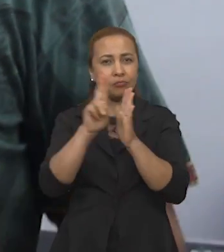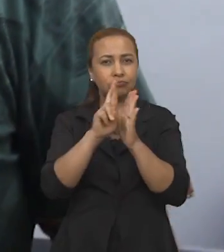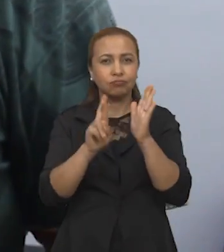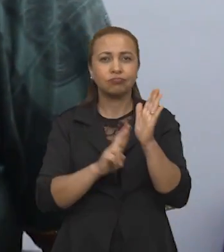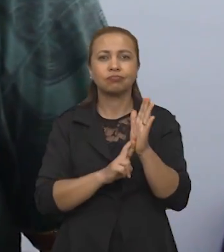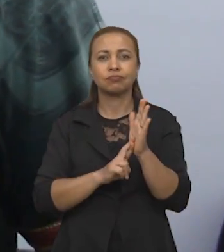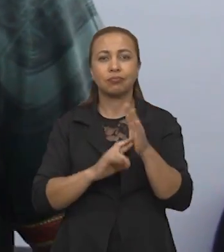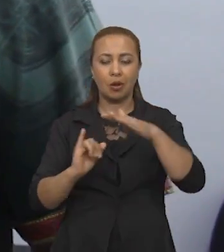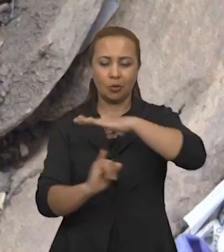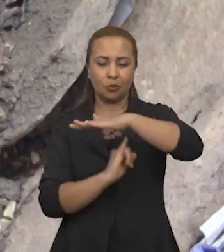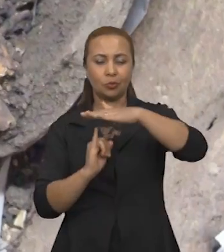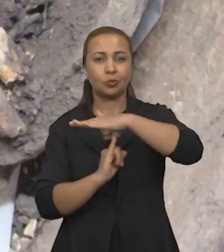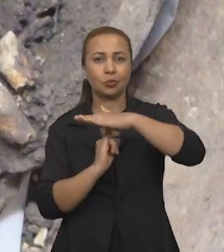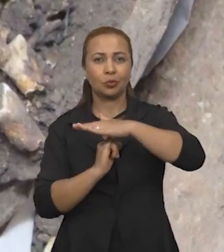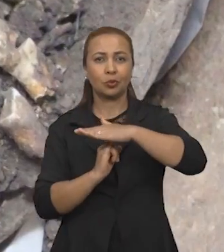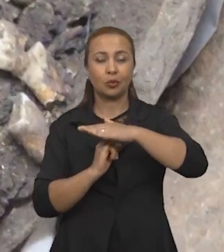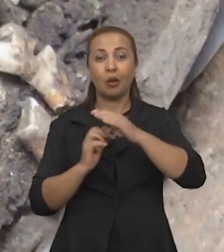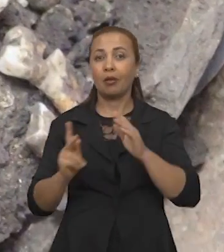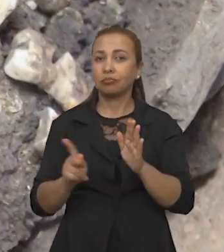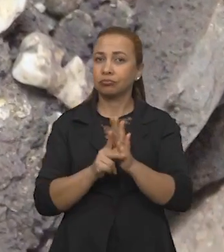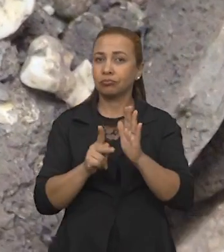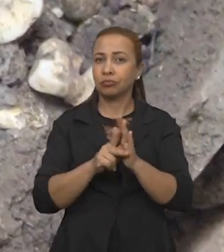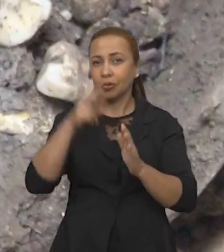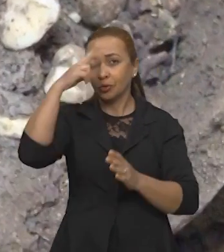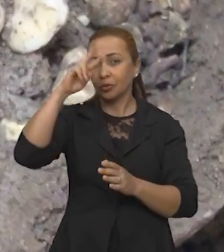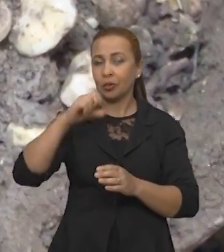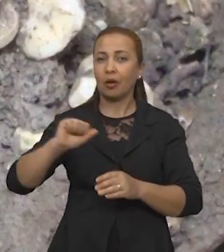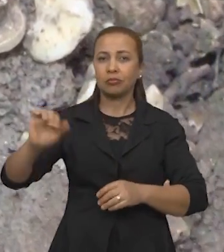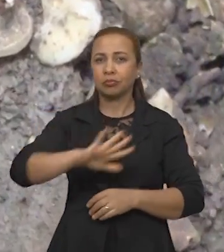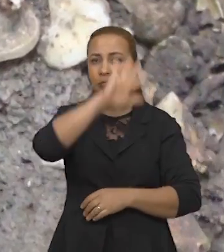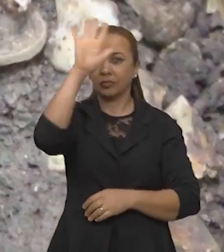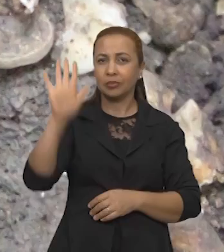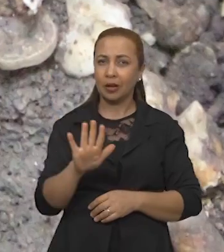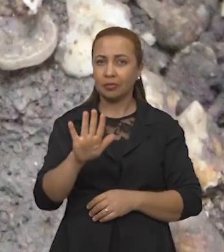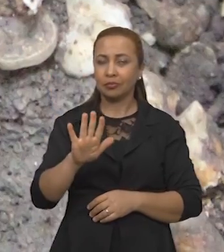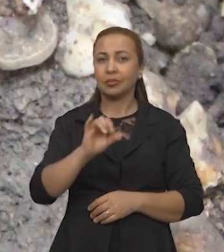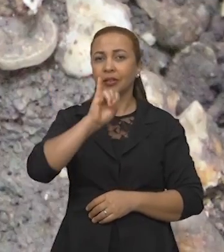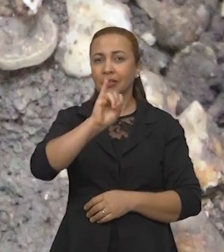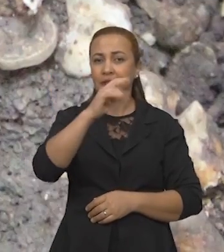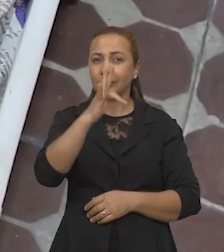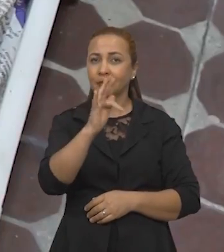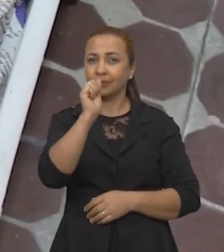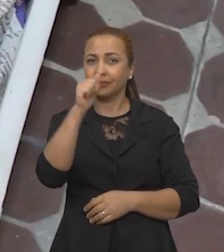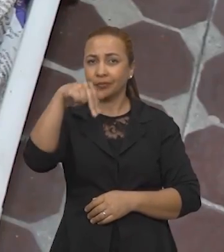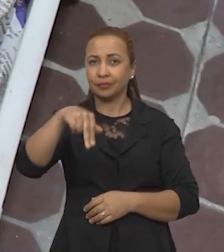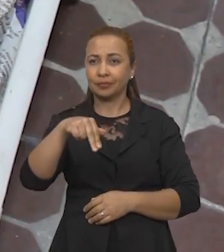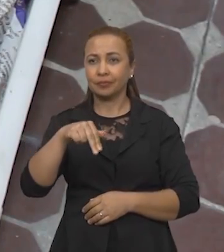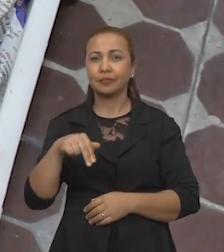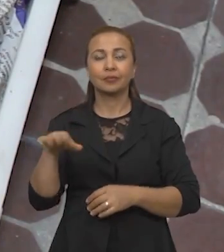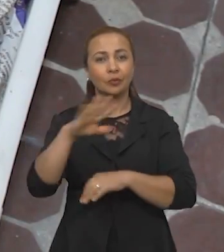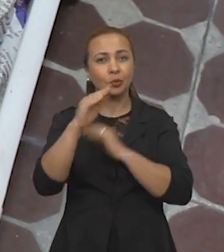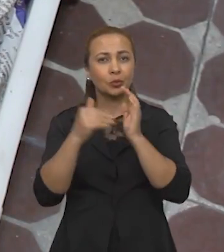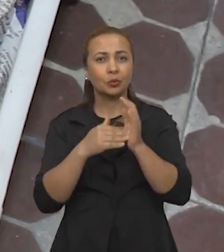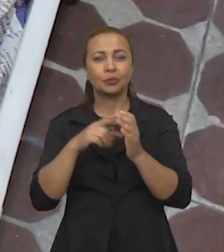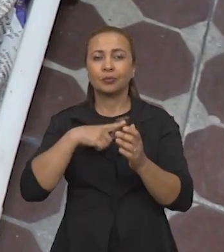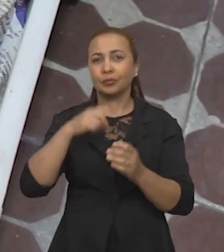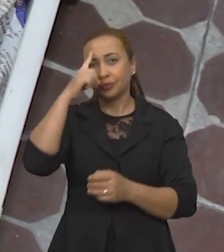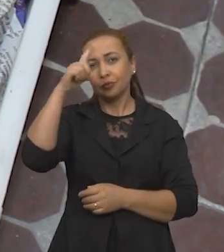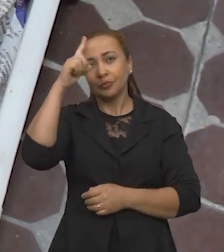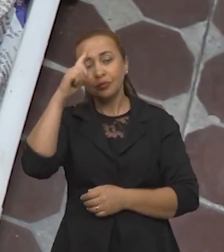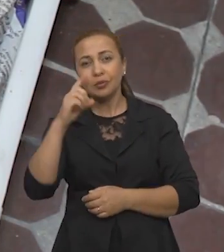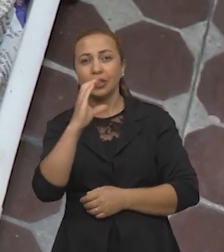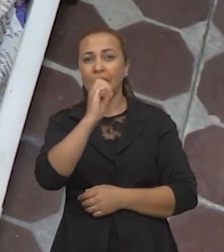está regulamentado pelo Instituto do Patrimônio Histórico e Artístico Nacional, o IFAM. O material coletado deve ser